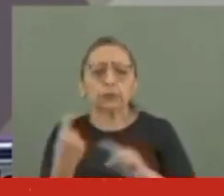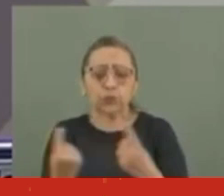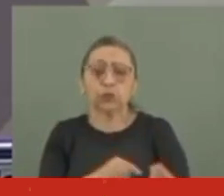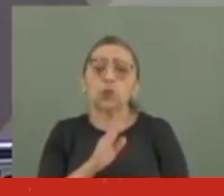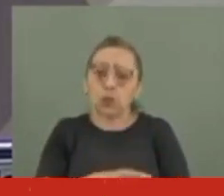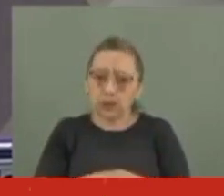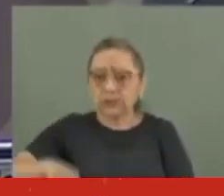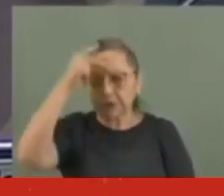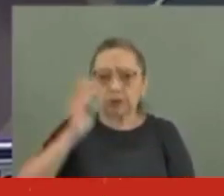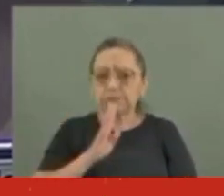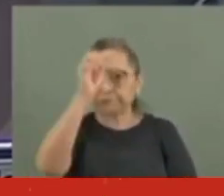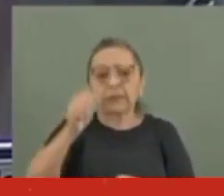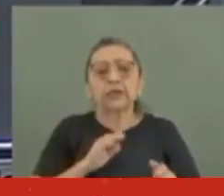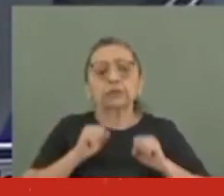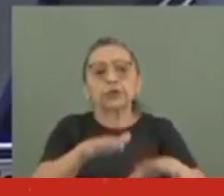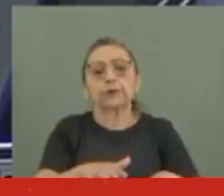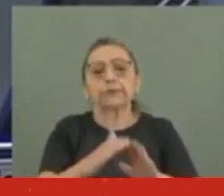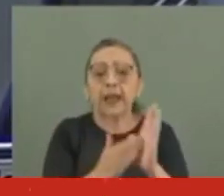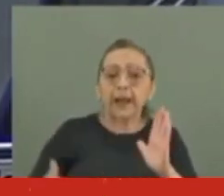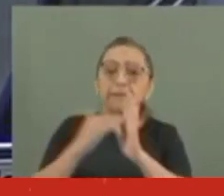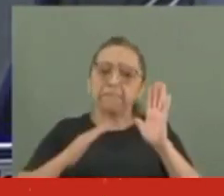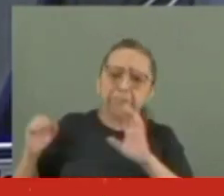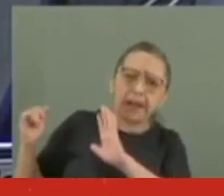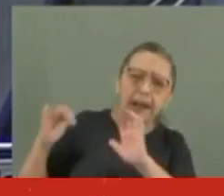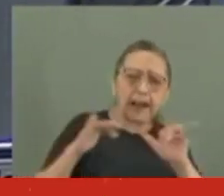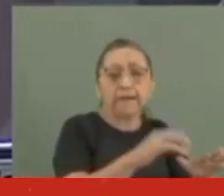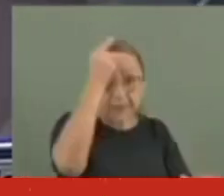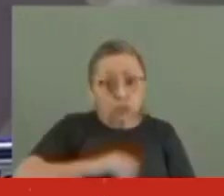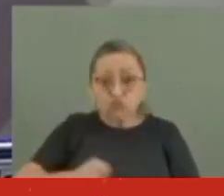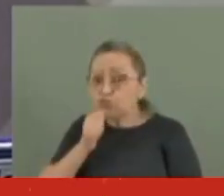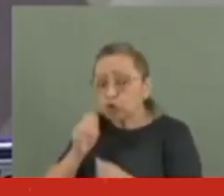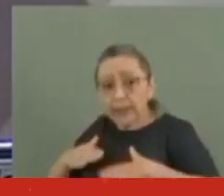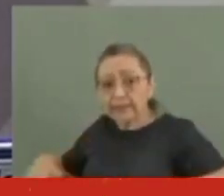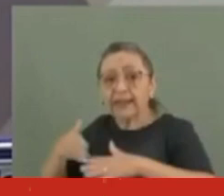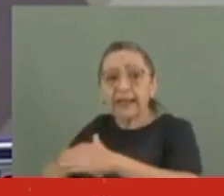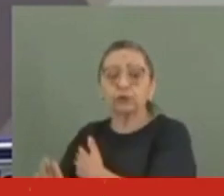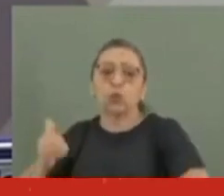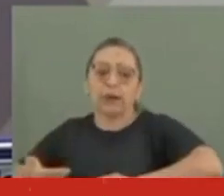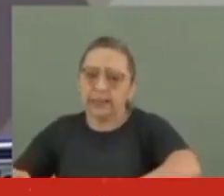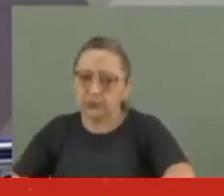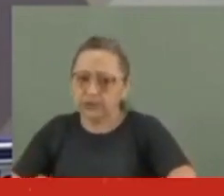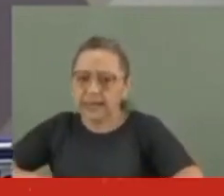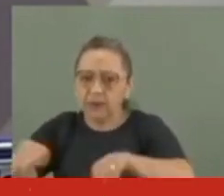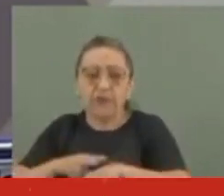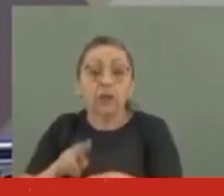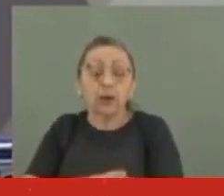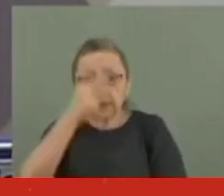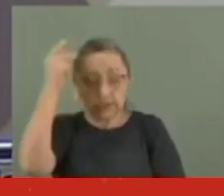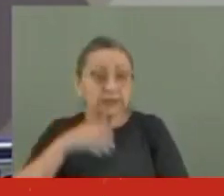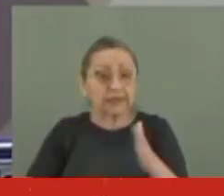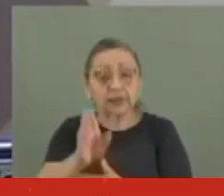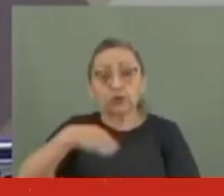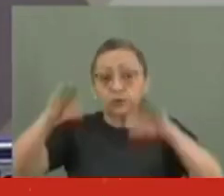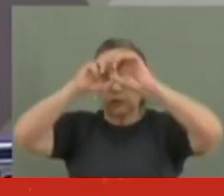Quando os insurgentes subiram a rampa do Planalto, manifestantes ainda não haviam tomado o Salão Verde do Congresso. Quando os vândalos entraram no Supremo,